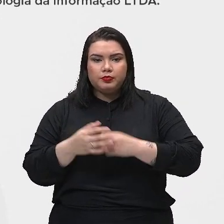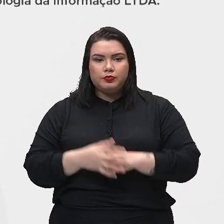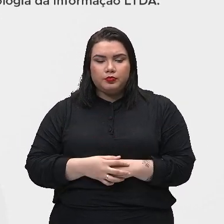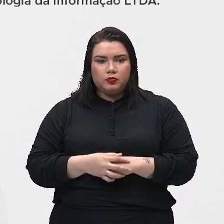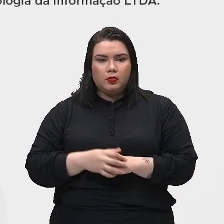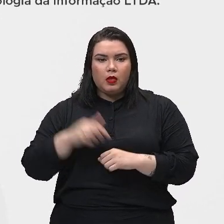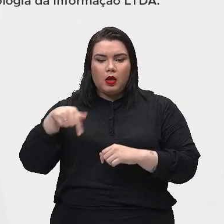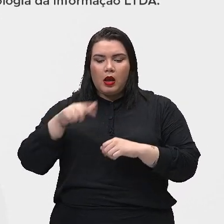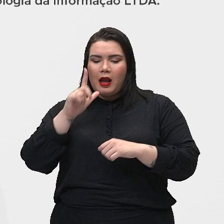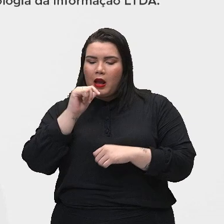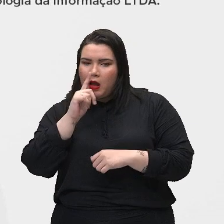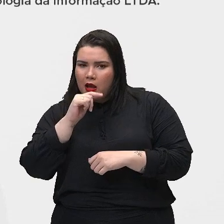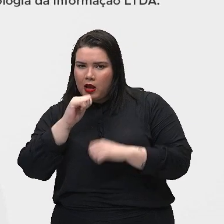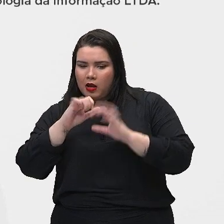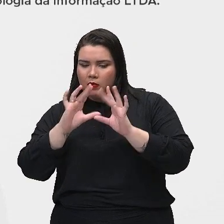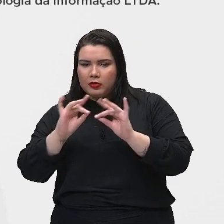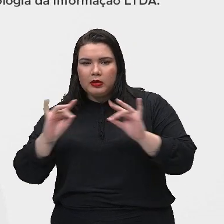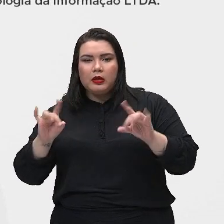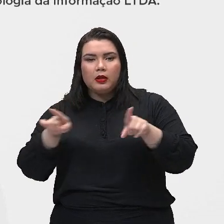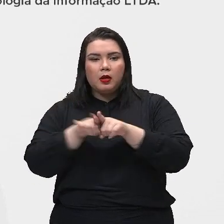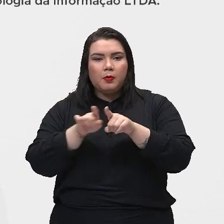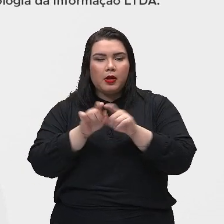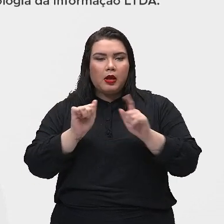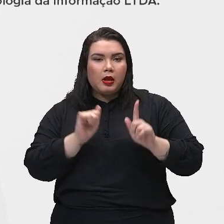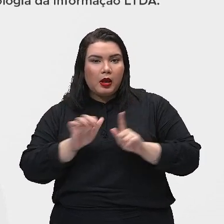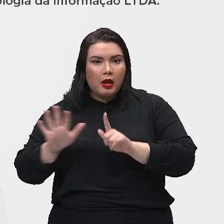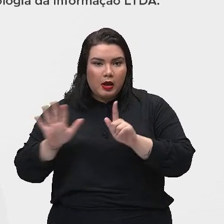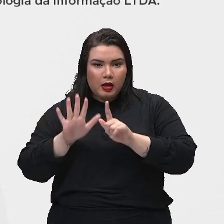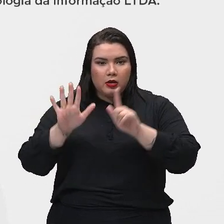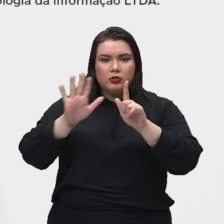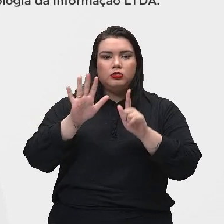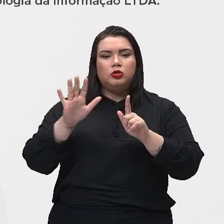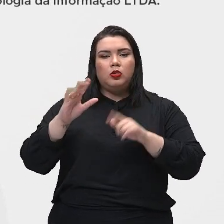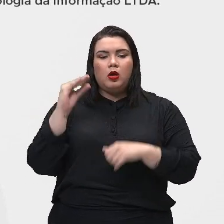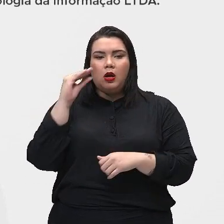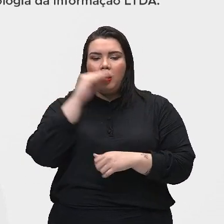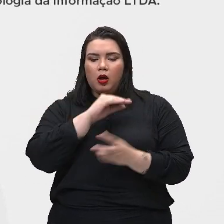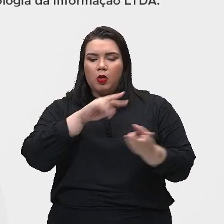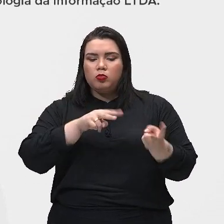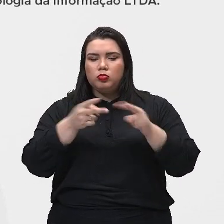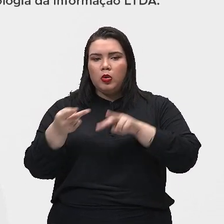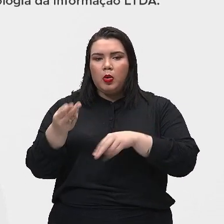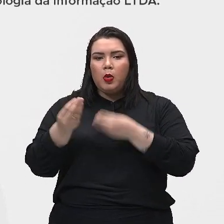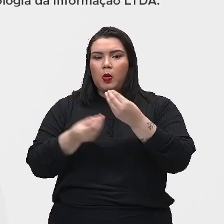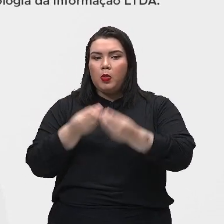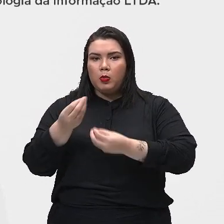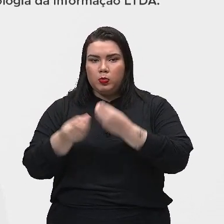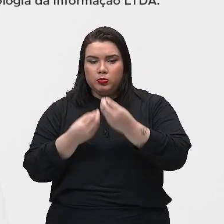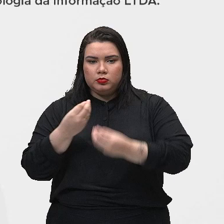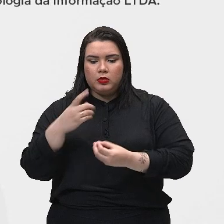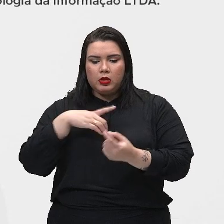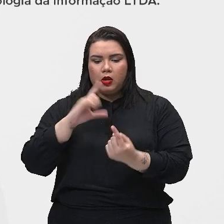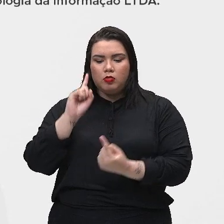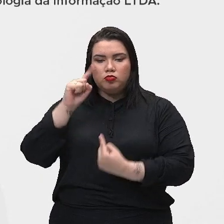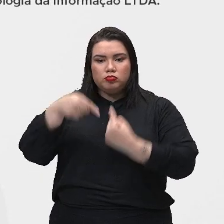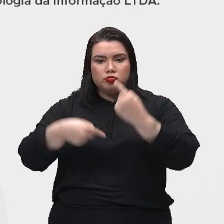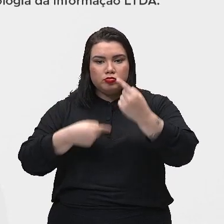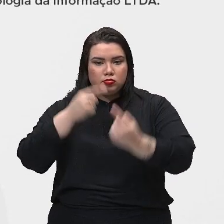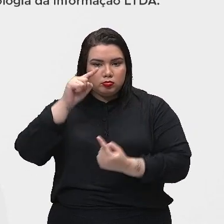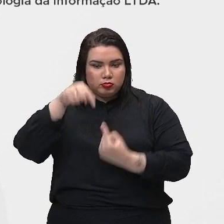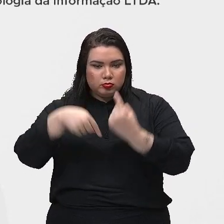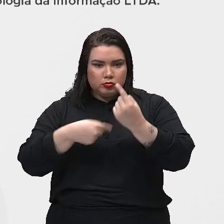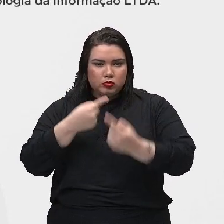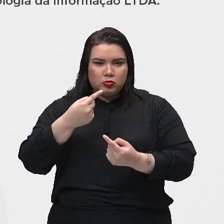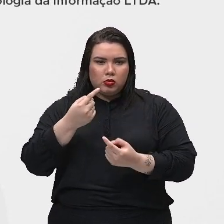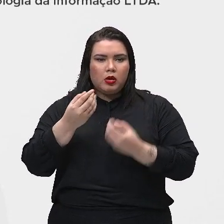gases, o calor propaga-se por convecção, que é a transferência de calor